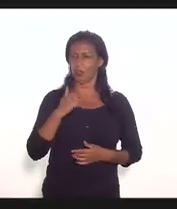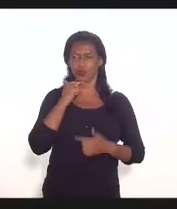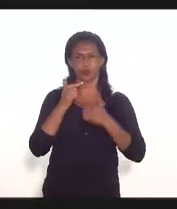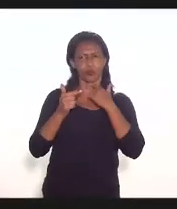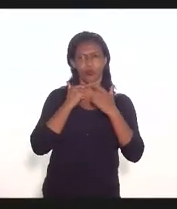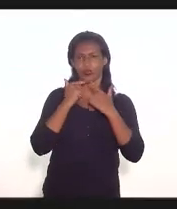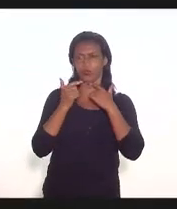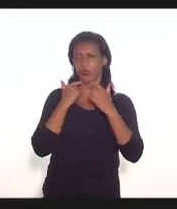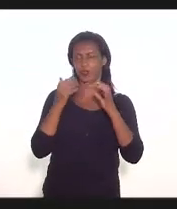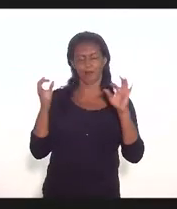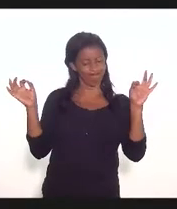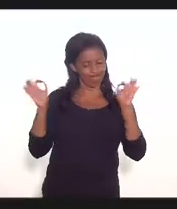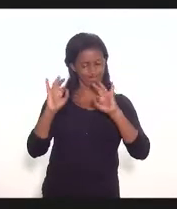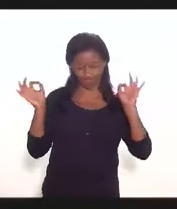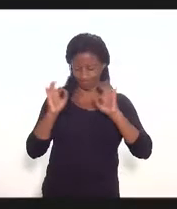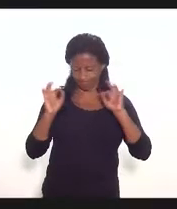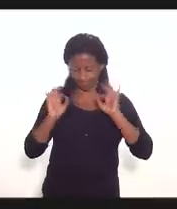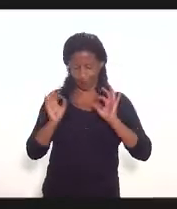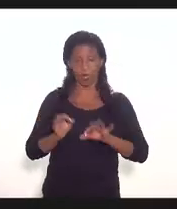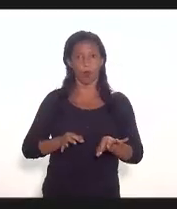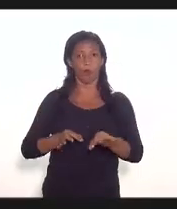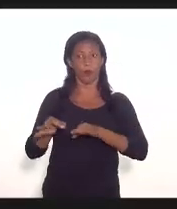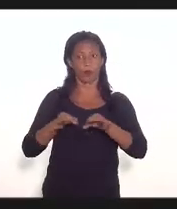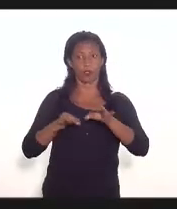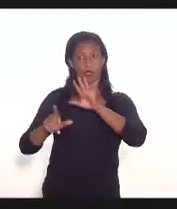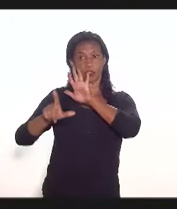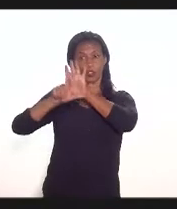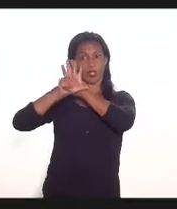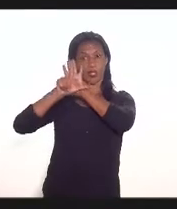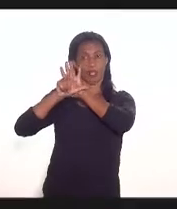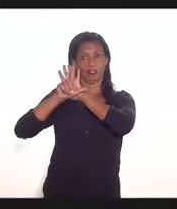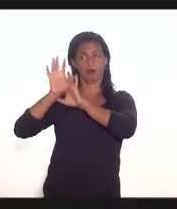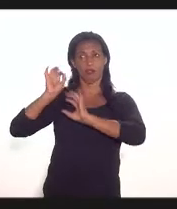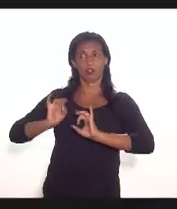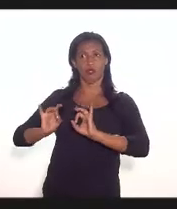preocupação com este projeto de lei é especialmente